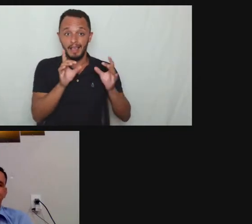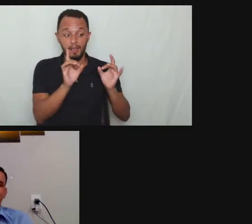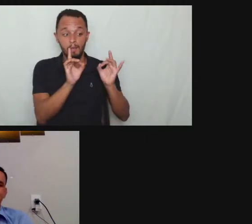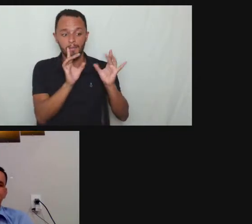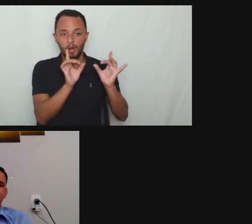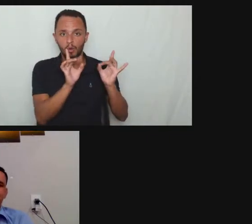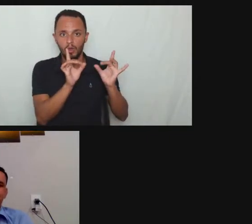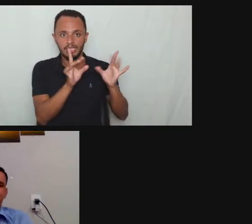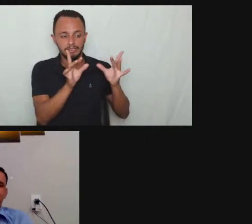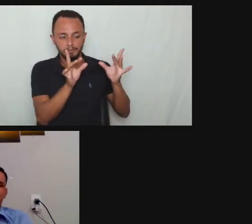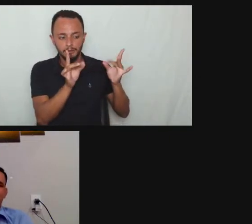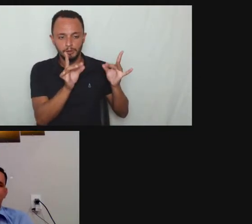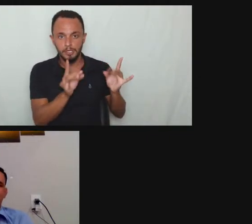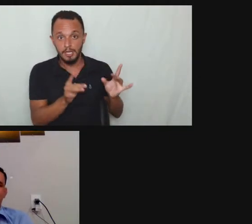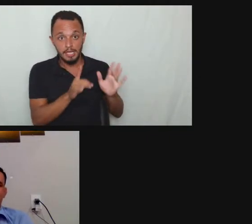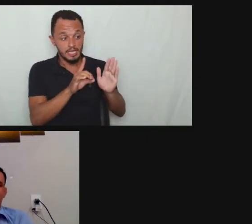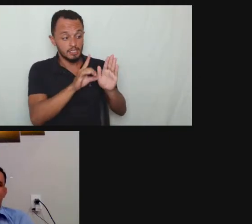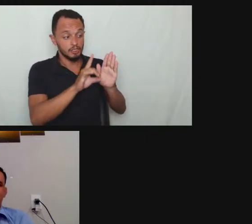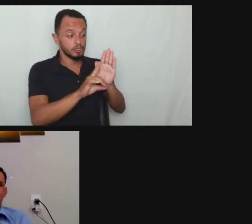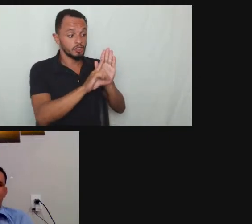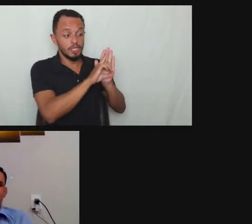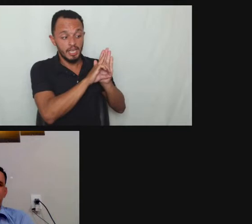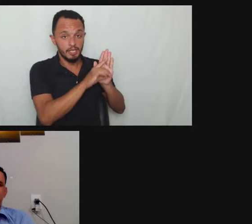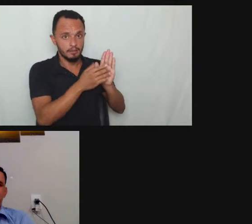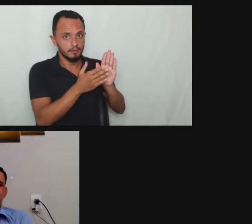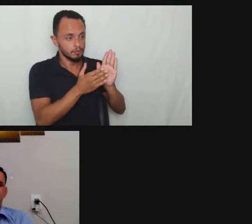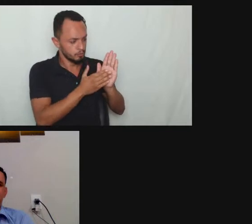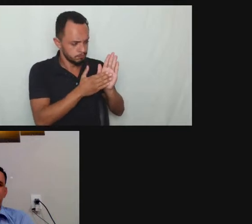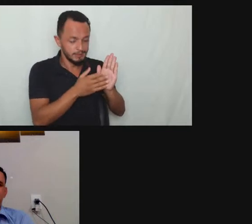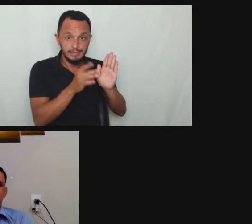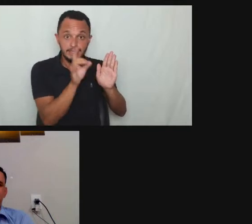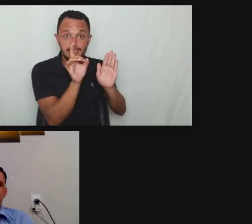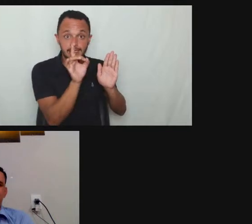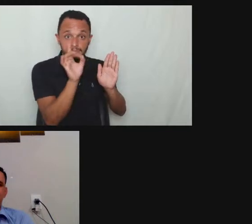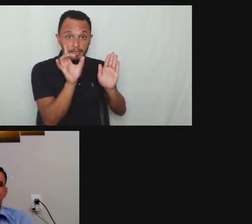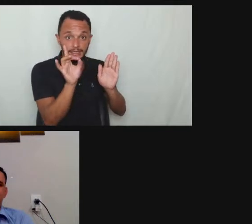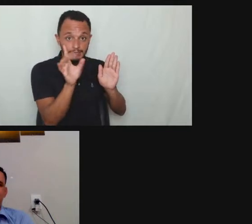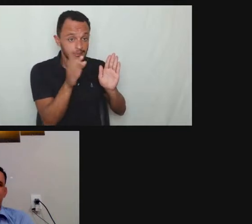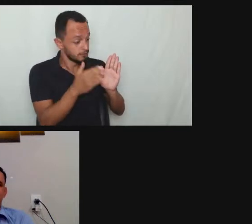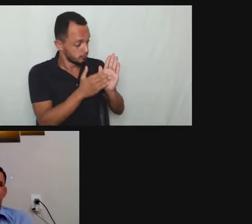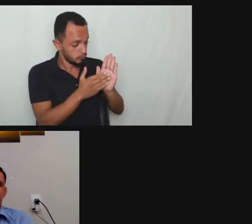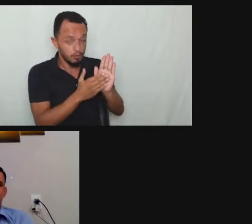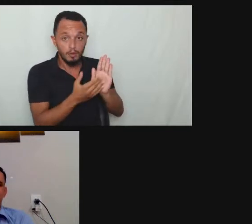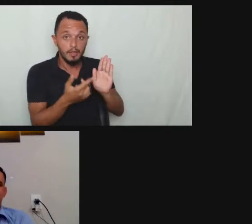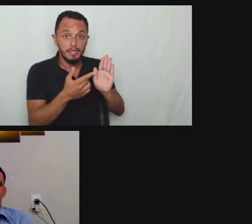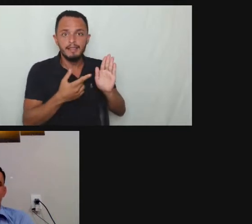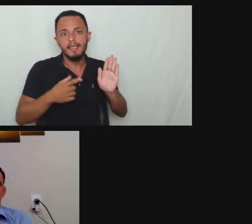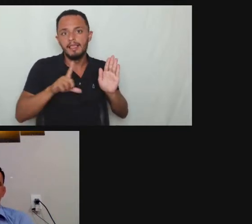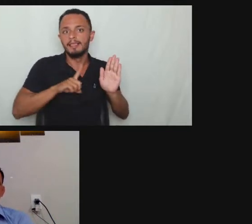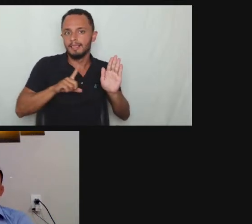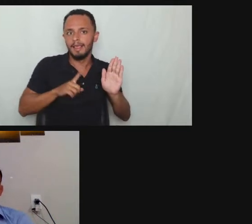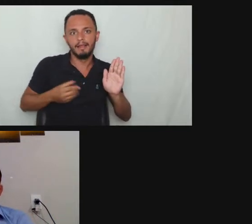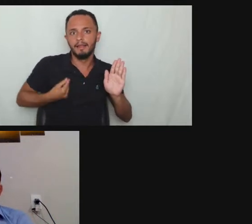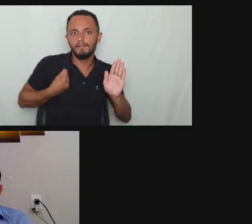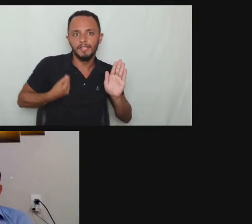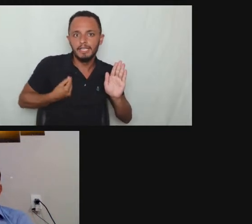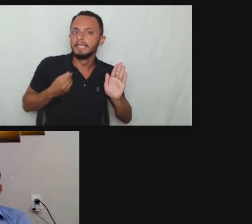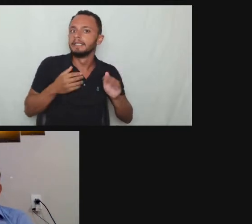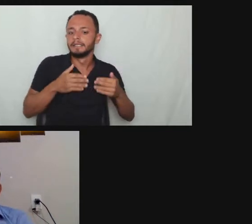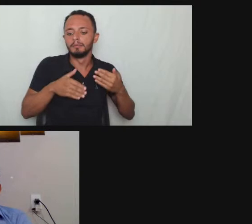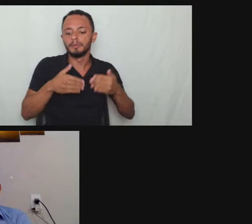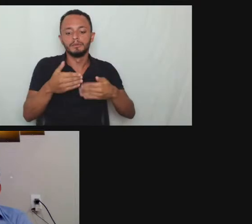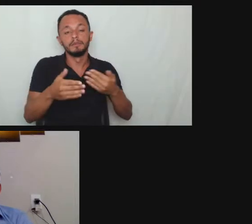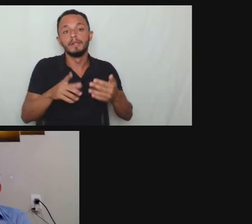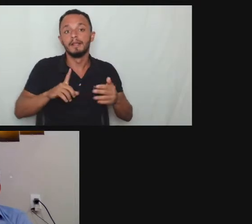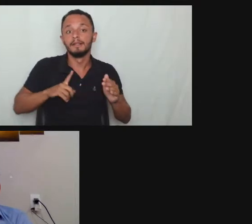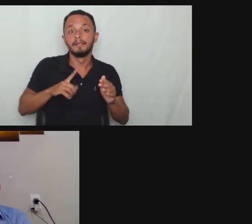que lhe garantem proteção especial em determinadas áreas da vida em determinados ramos